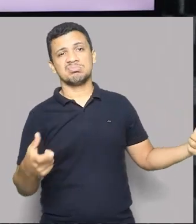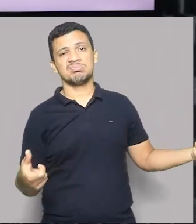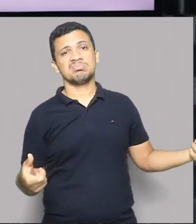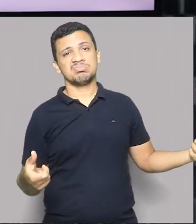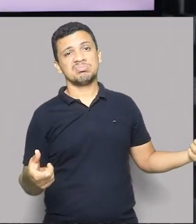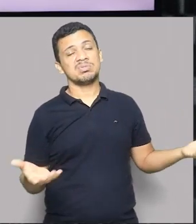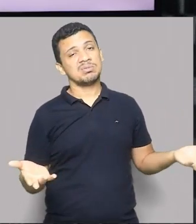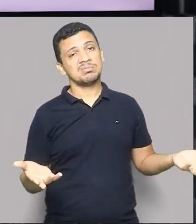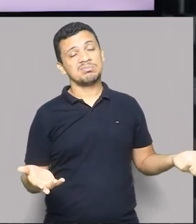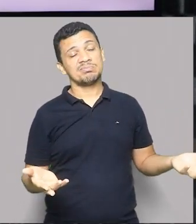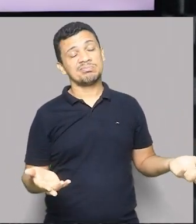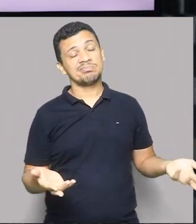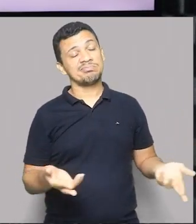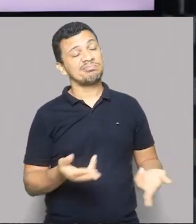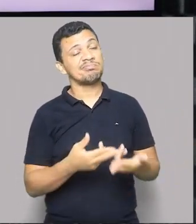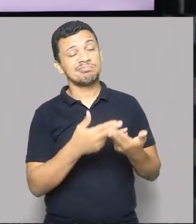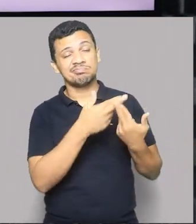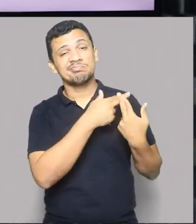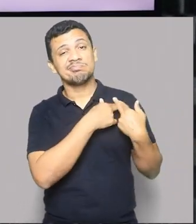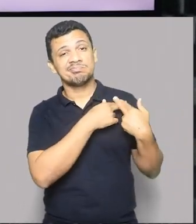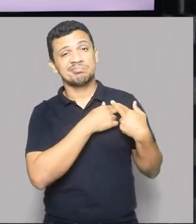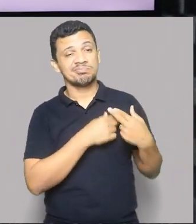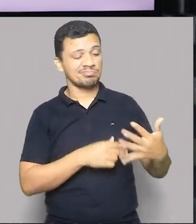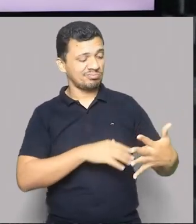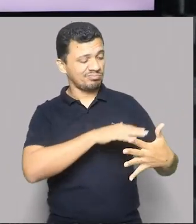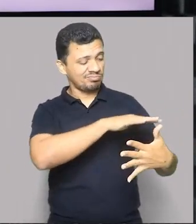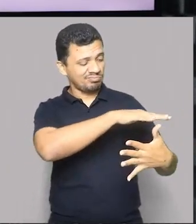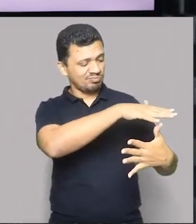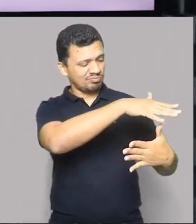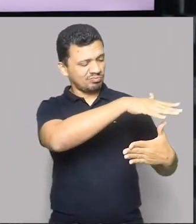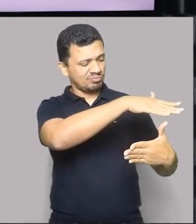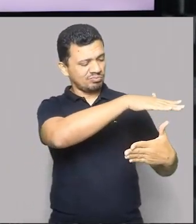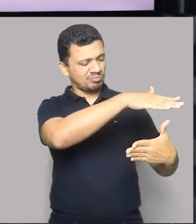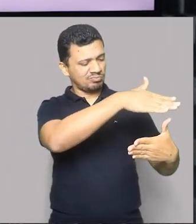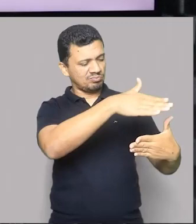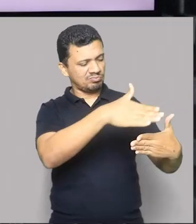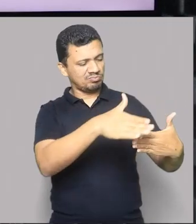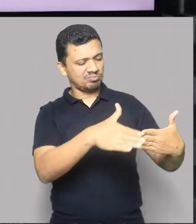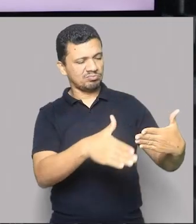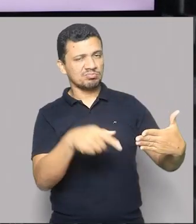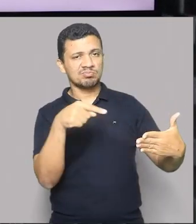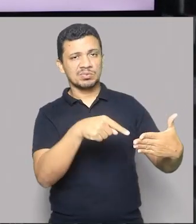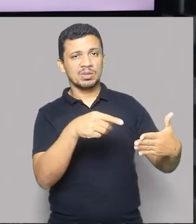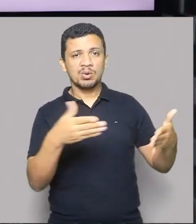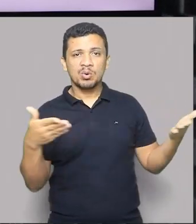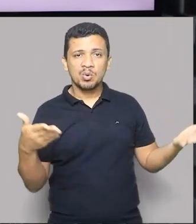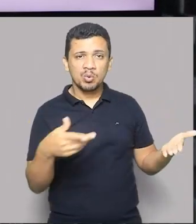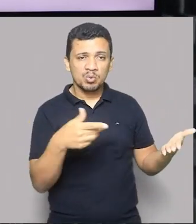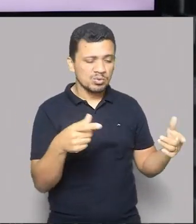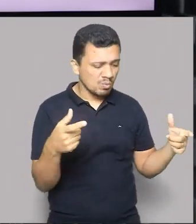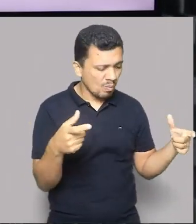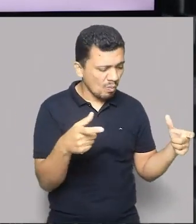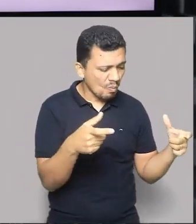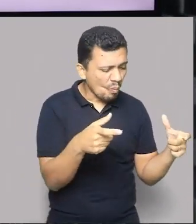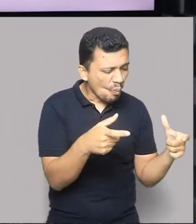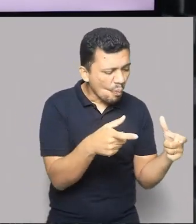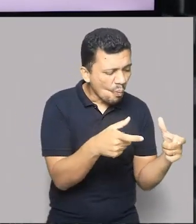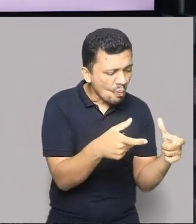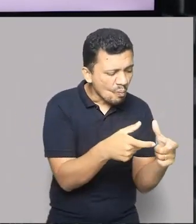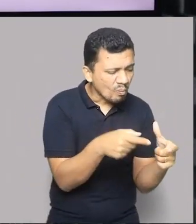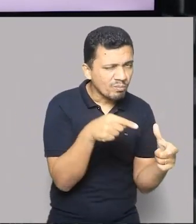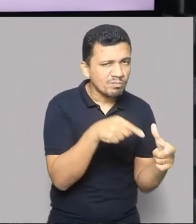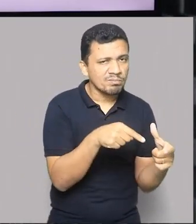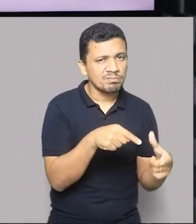Então tudo isso contribuiu para que a Mata Atlântica hoje venha a ter aproximadamente essa